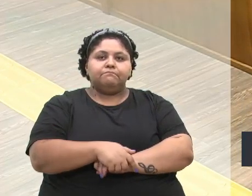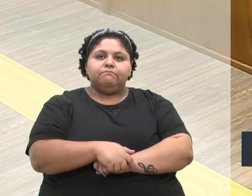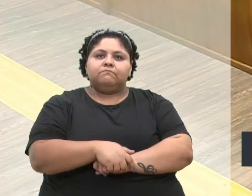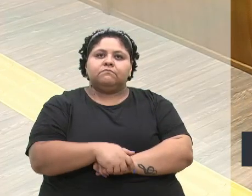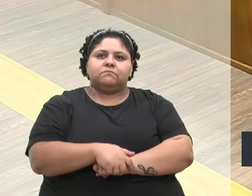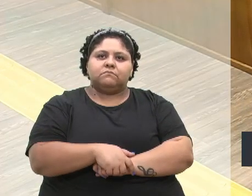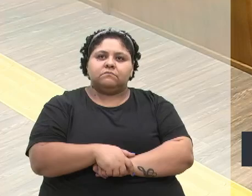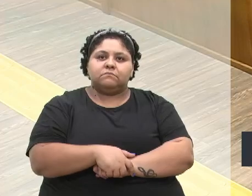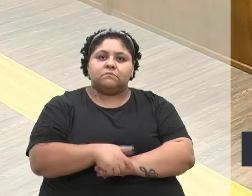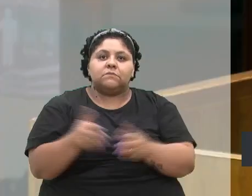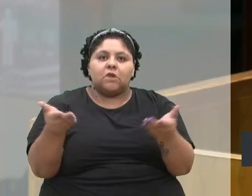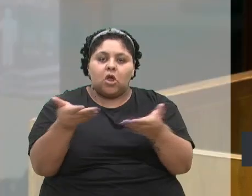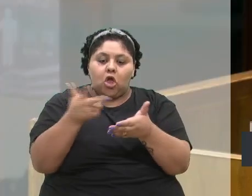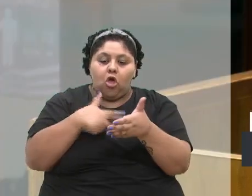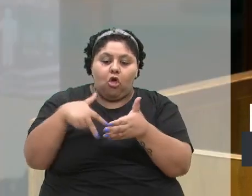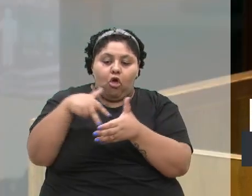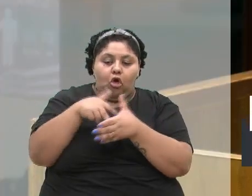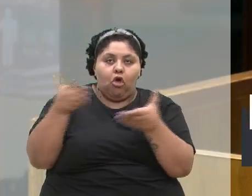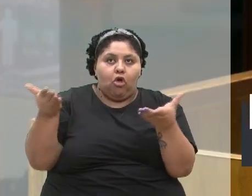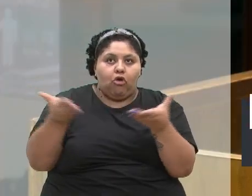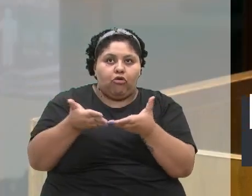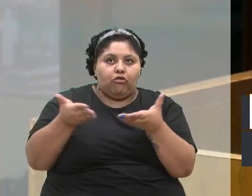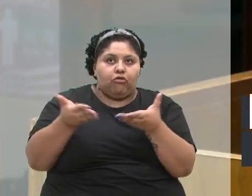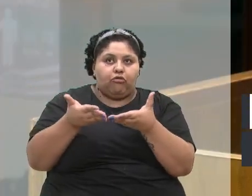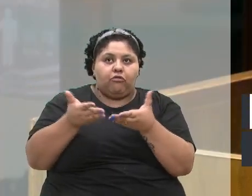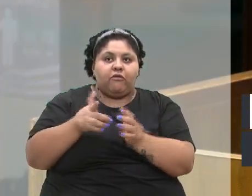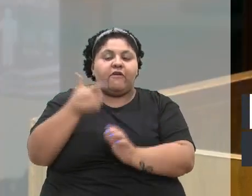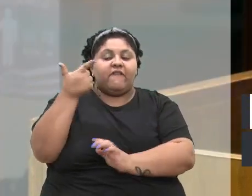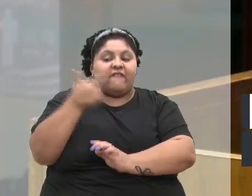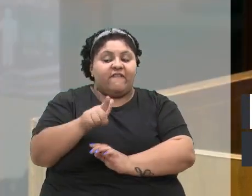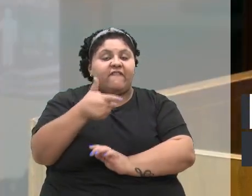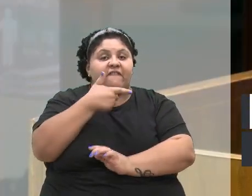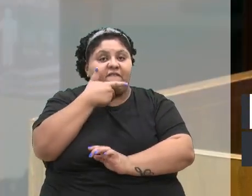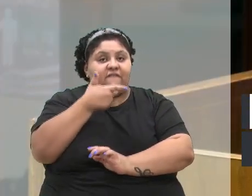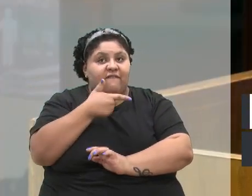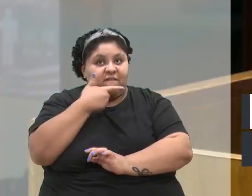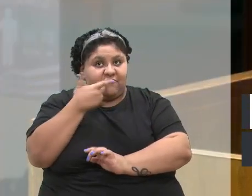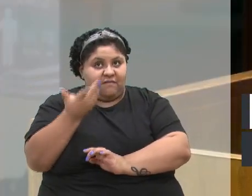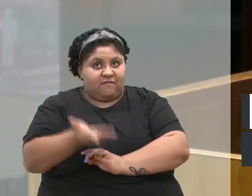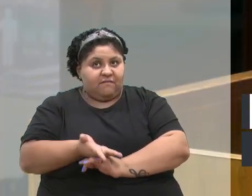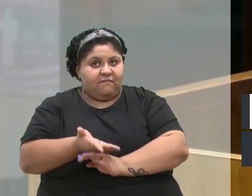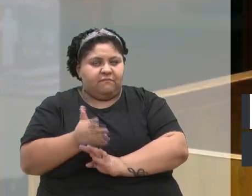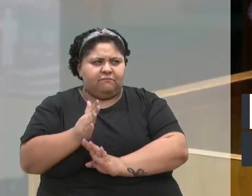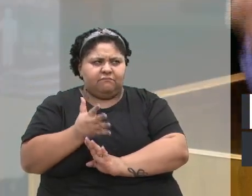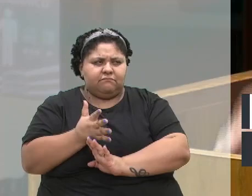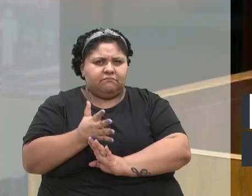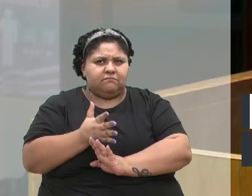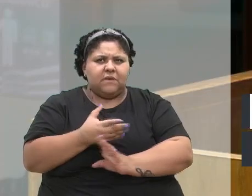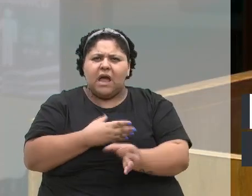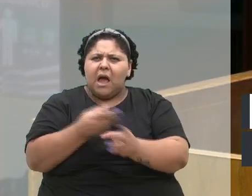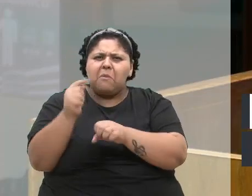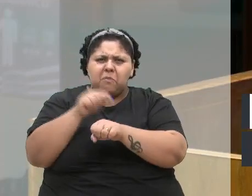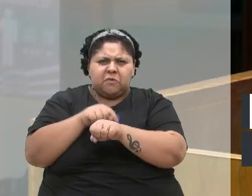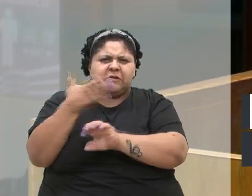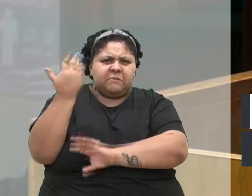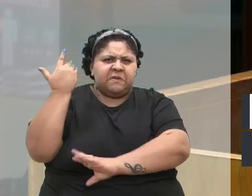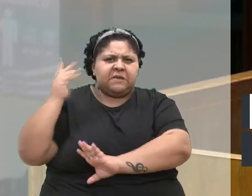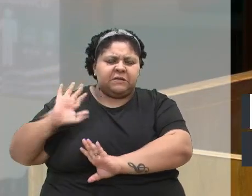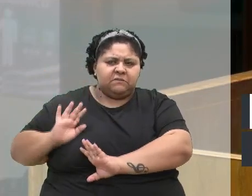eu venho na tribuna hoje repetir uma fala que eu fiz aqui há bastante tempo atrás.